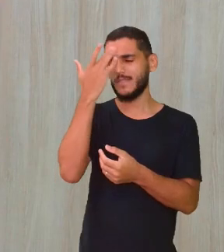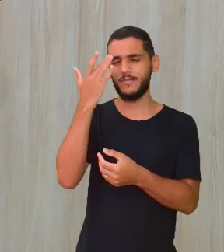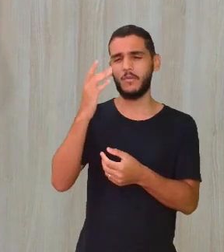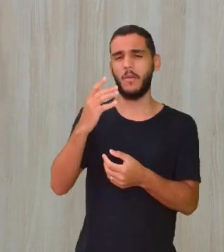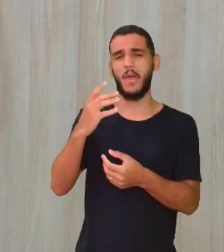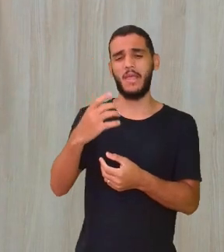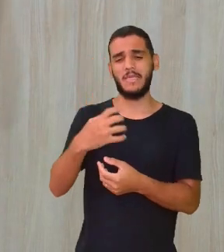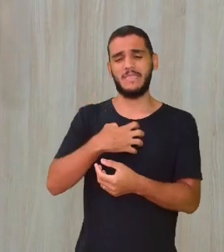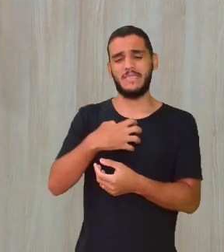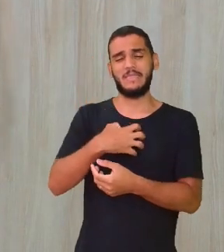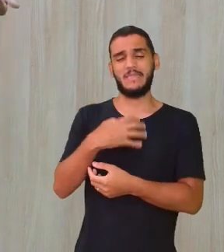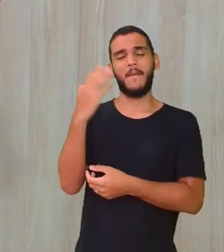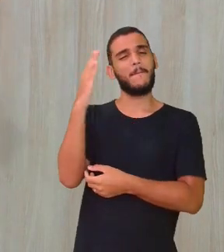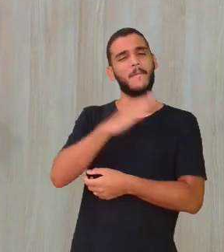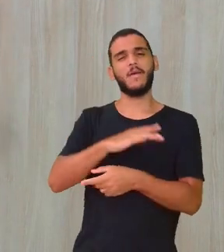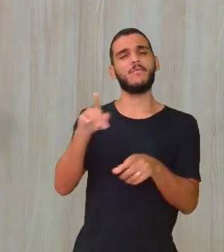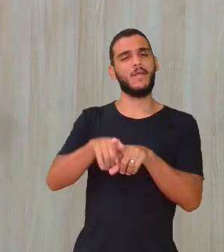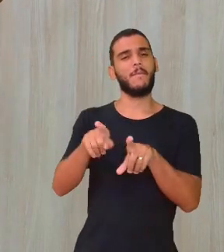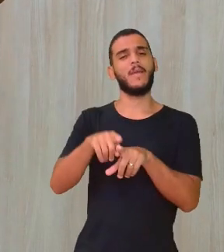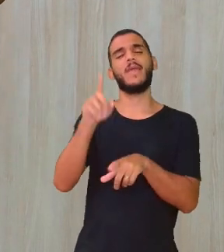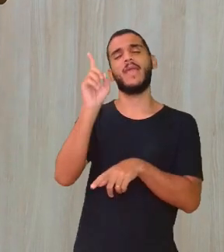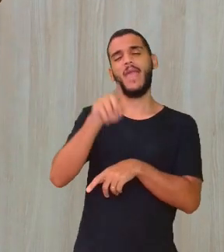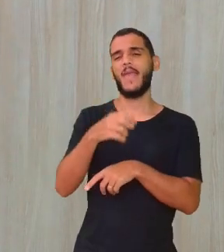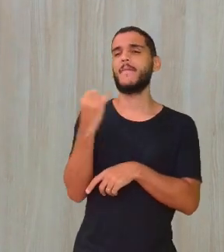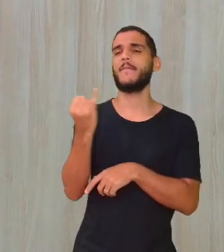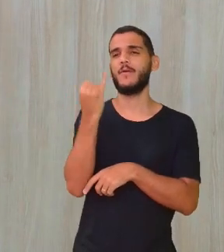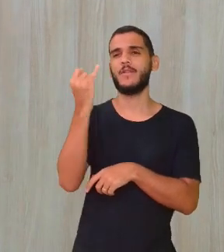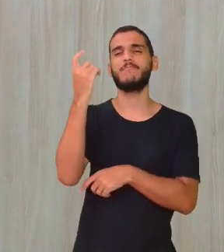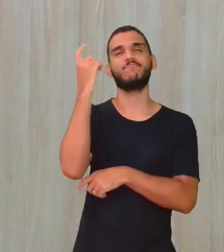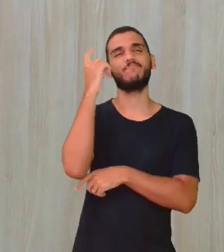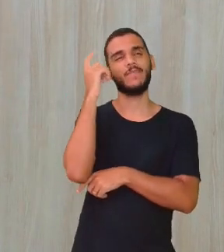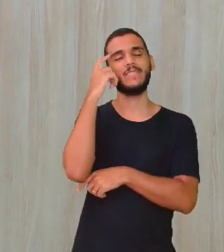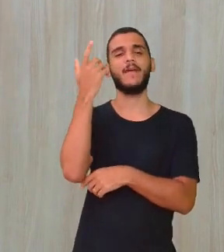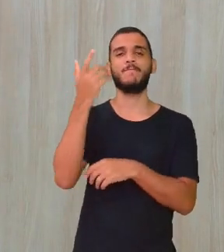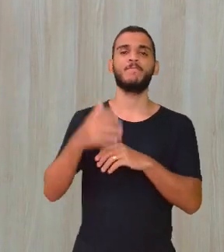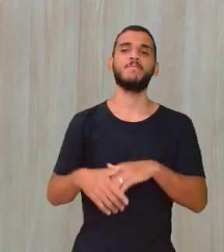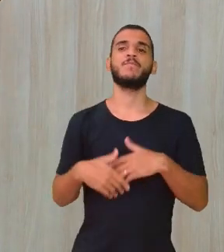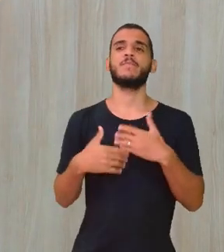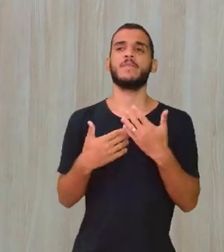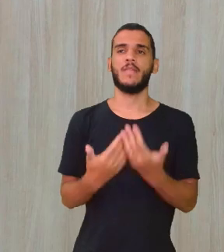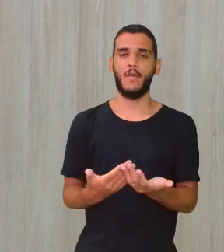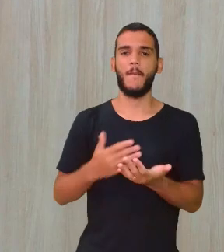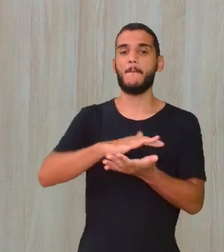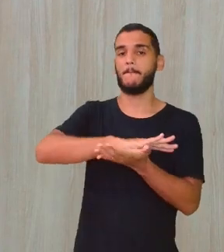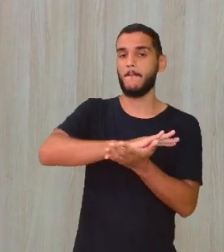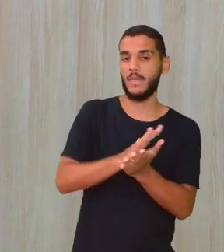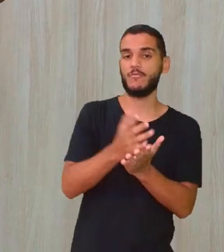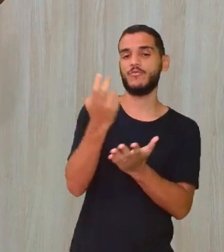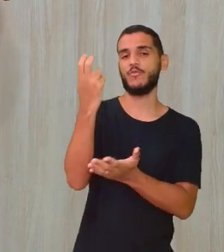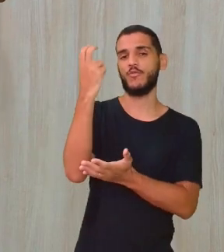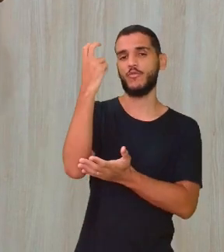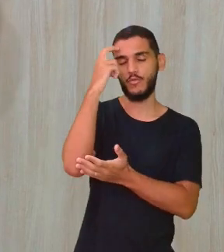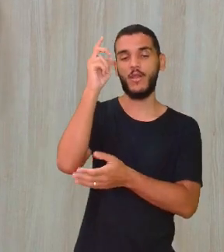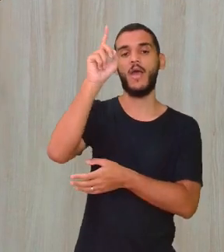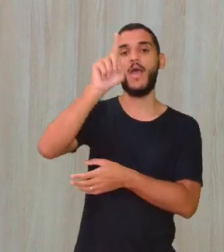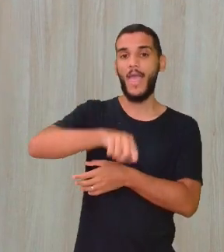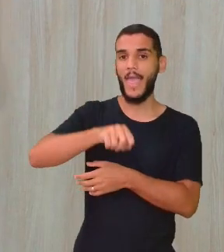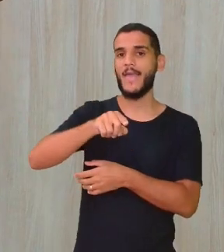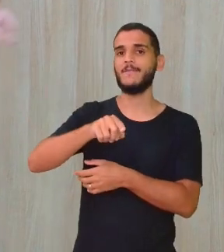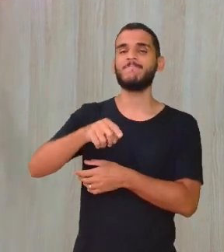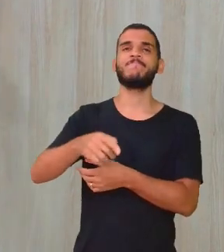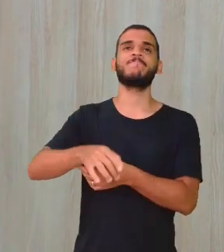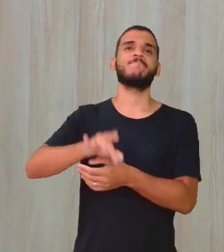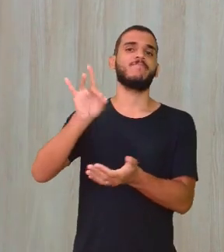comum, importante que a gente reflita sobre isso, né? Ó, o preconceito cultural. Isso aqui também é muito